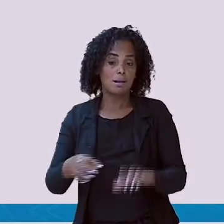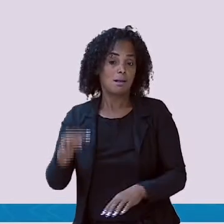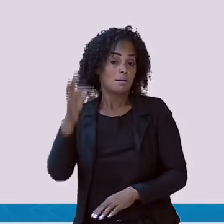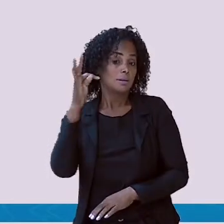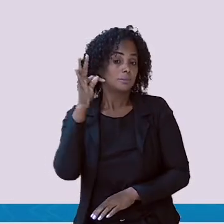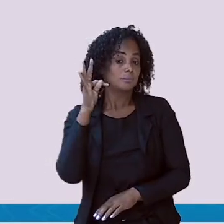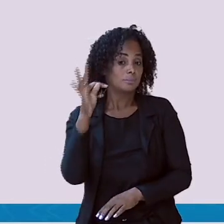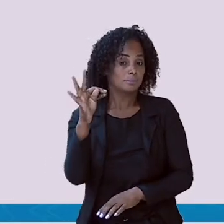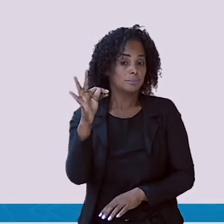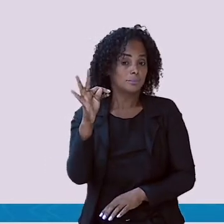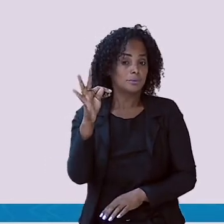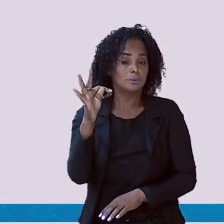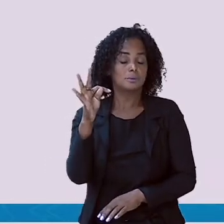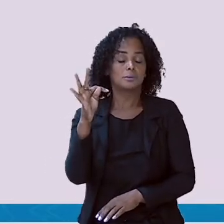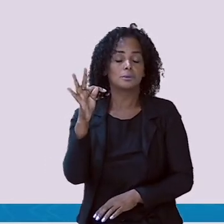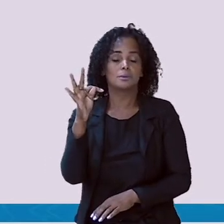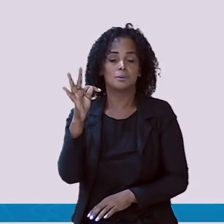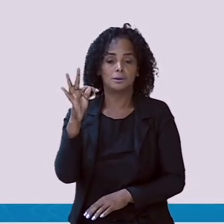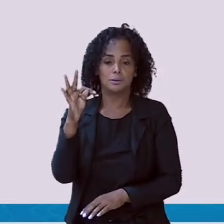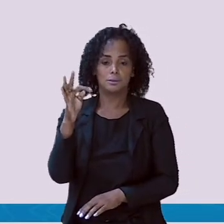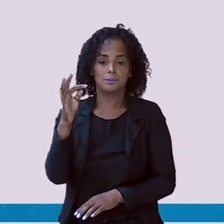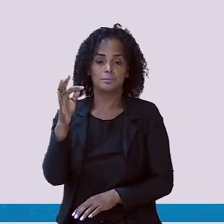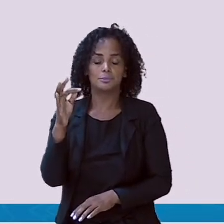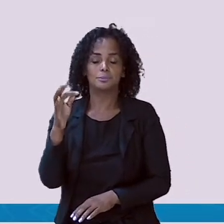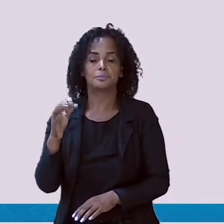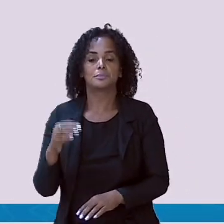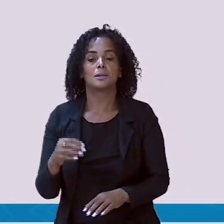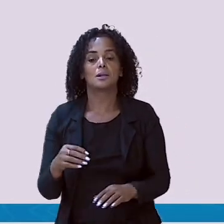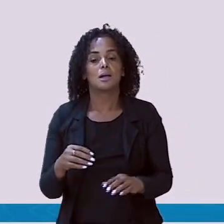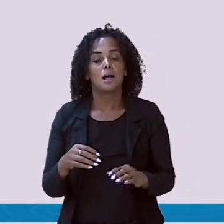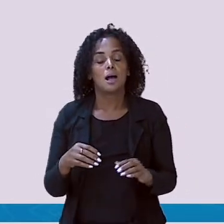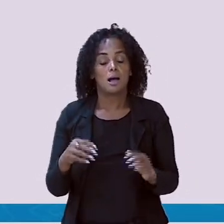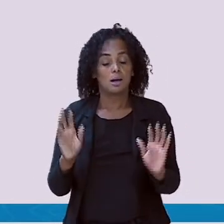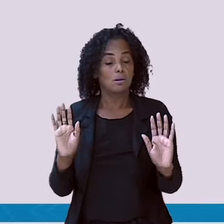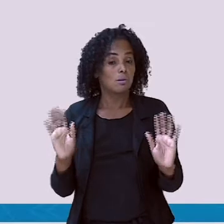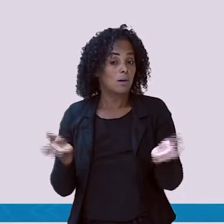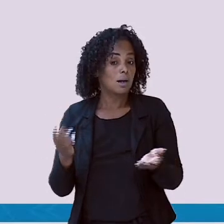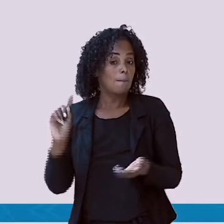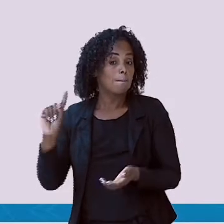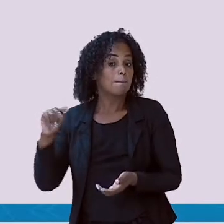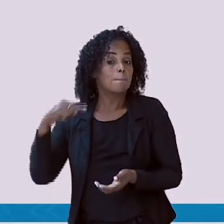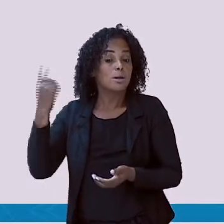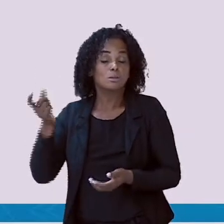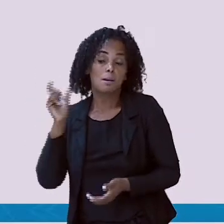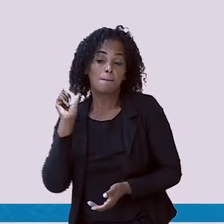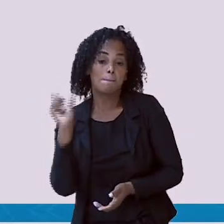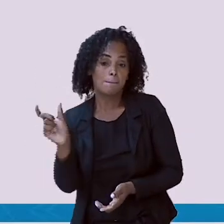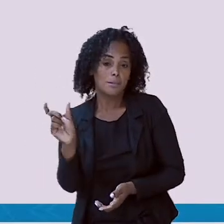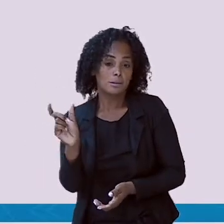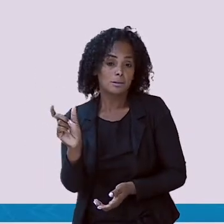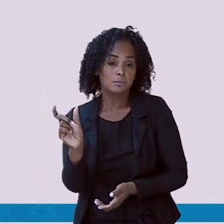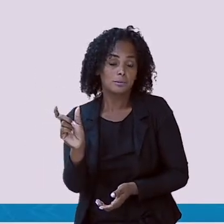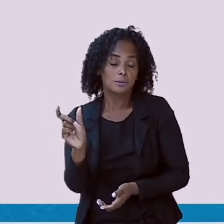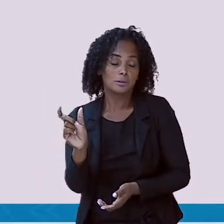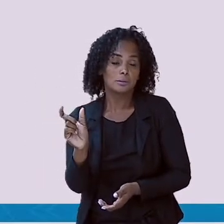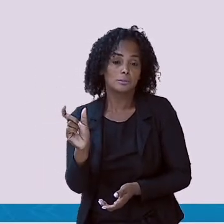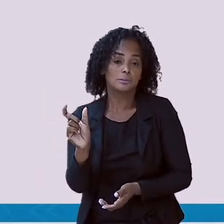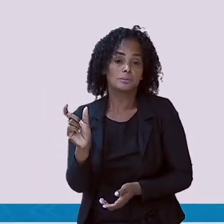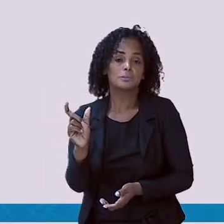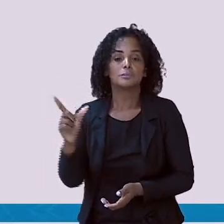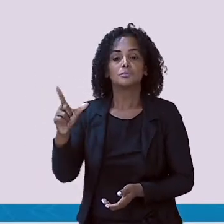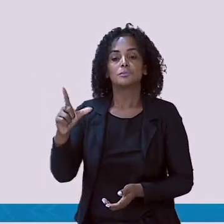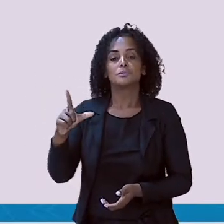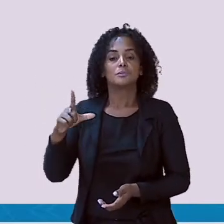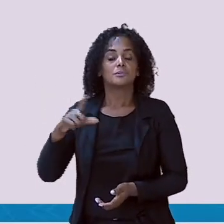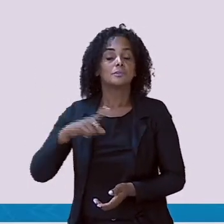Conseguiu fazer no seu caderno? Muito bem. Podemos ir para a próxima palavra? Vamos lá? Nós temos